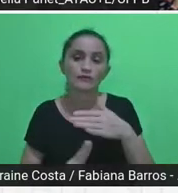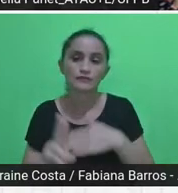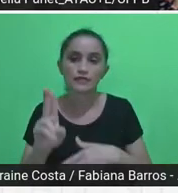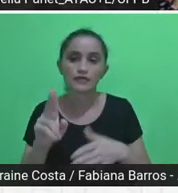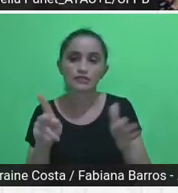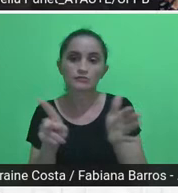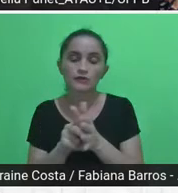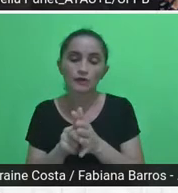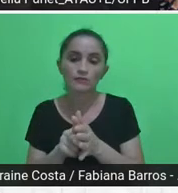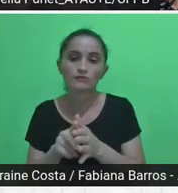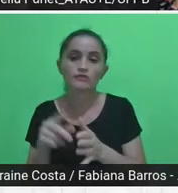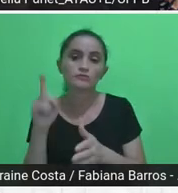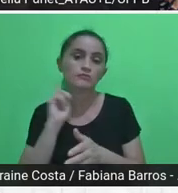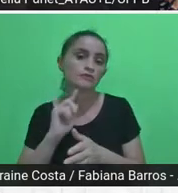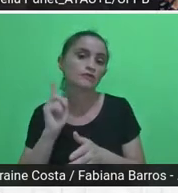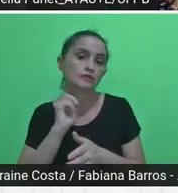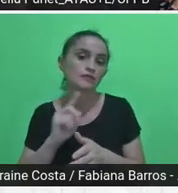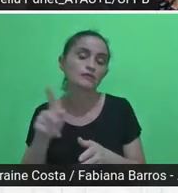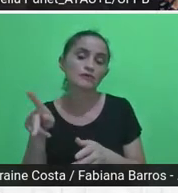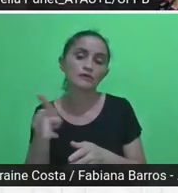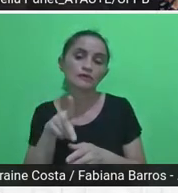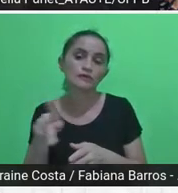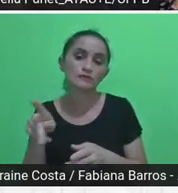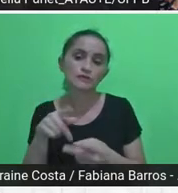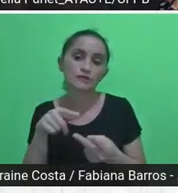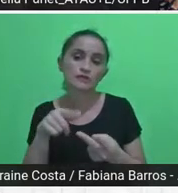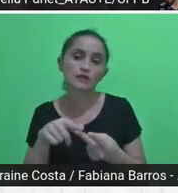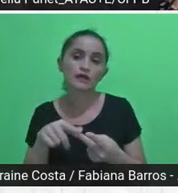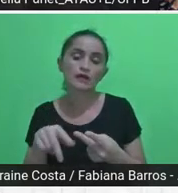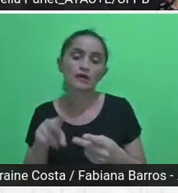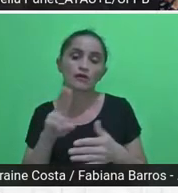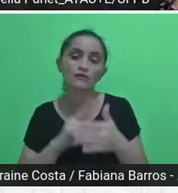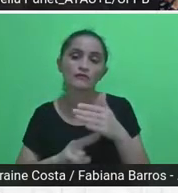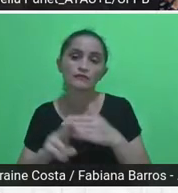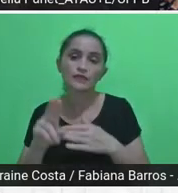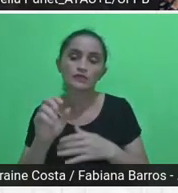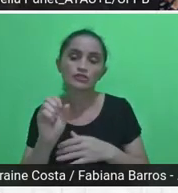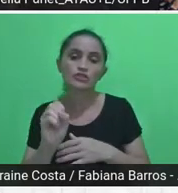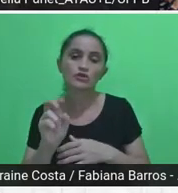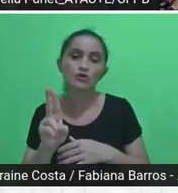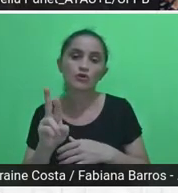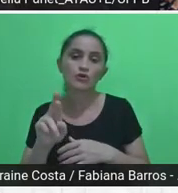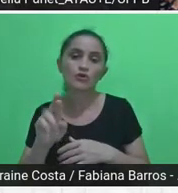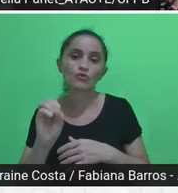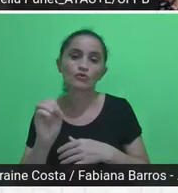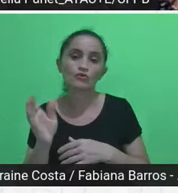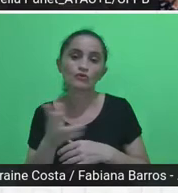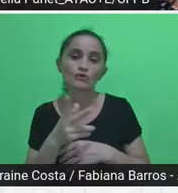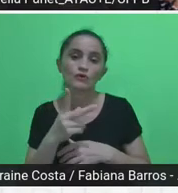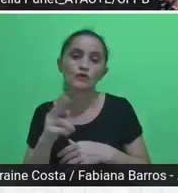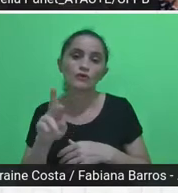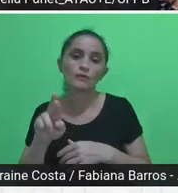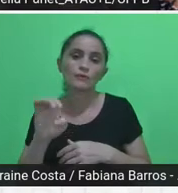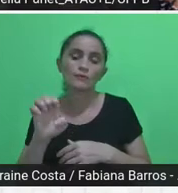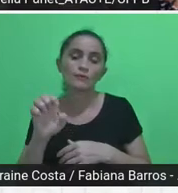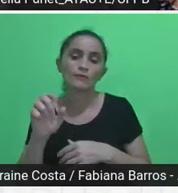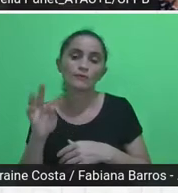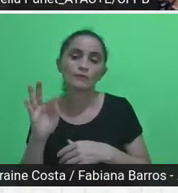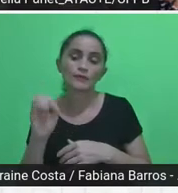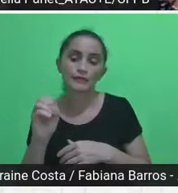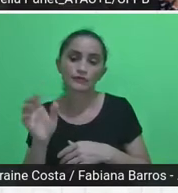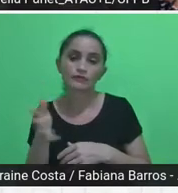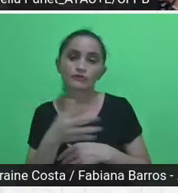professores da Universidade de Ouro Preto, da USP também, da PUC de Minas,